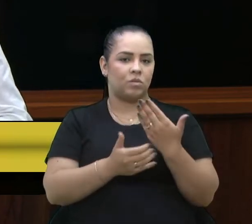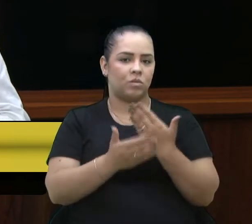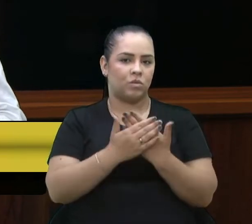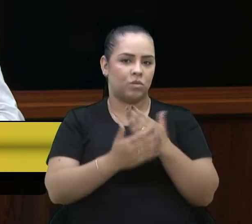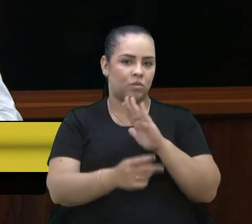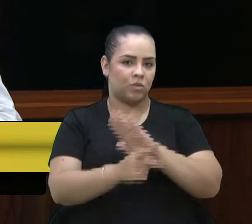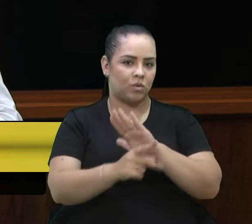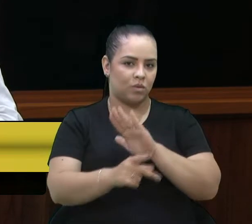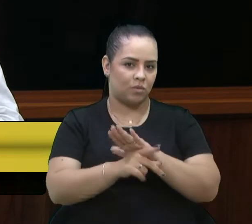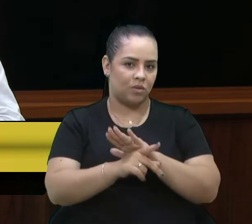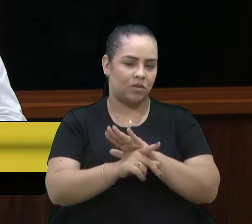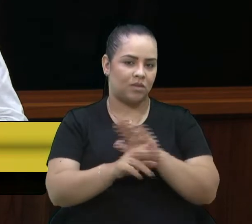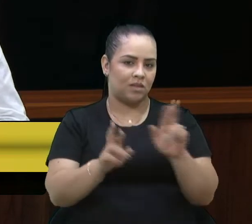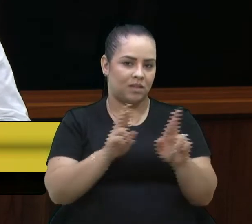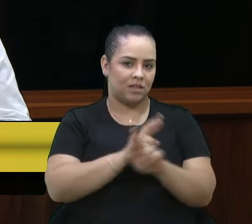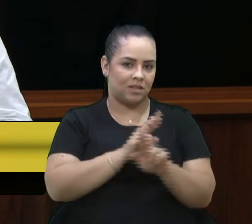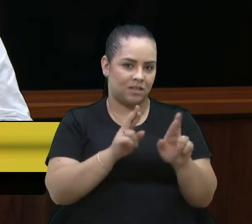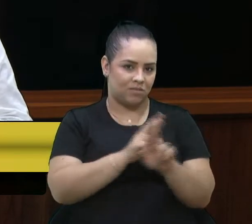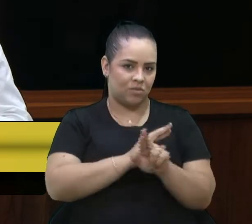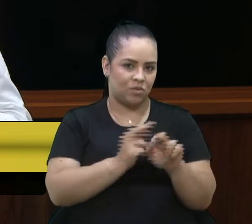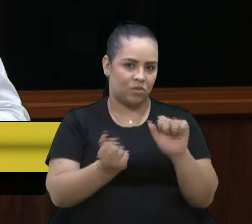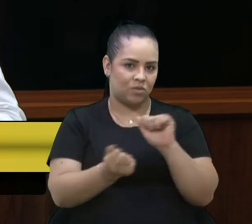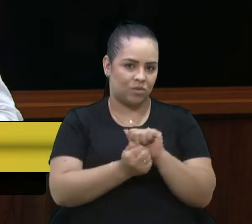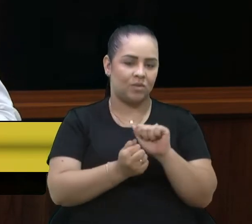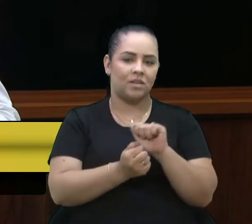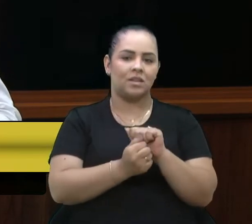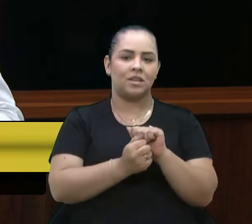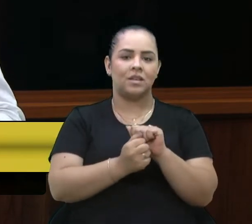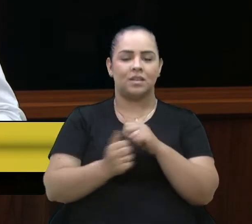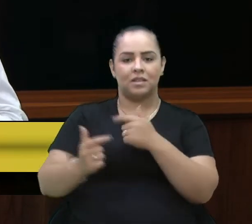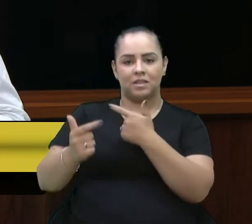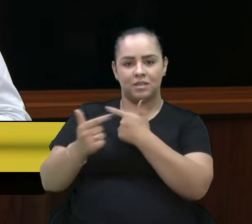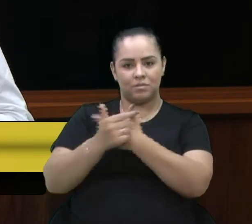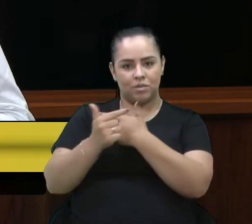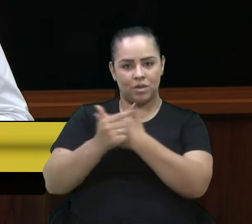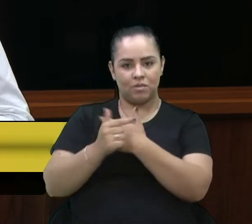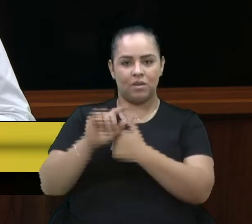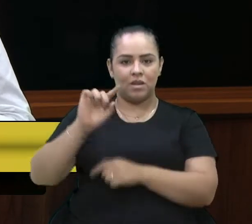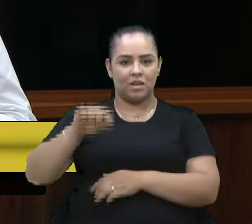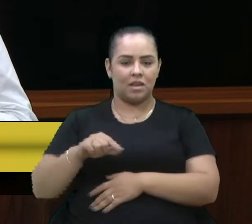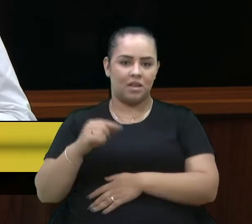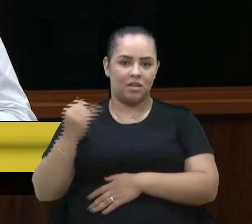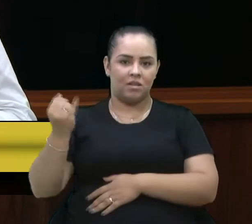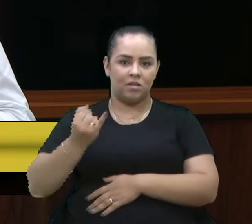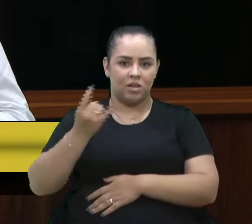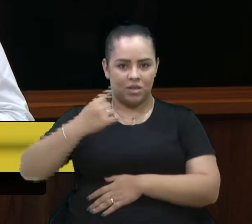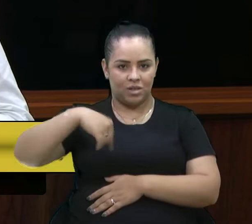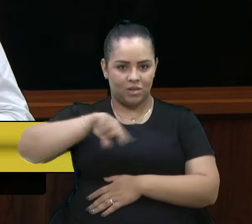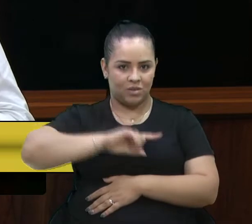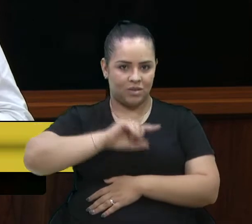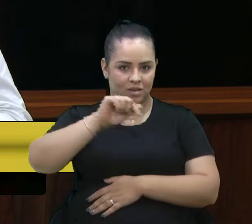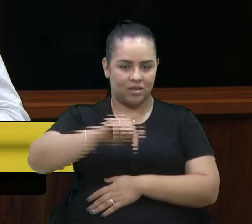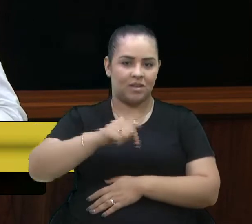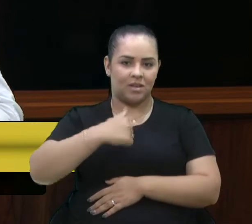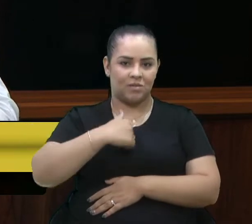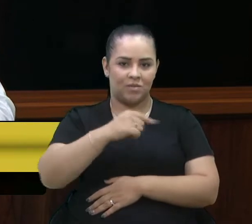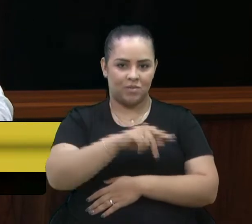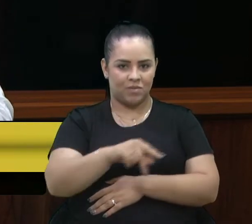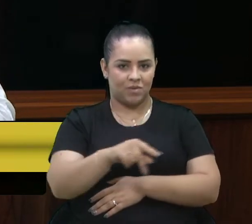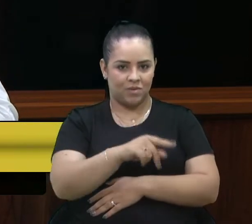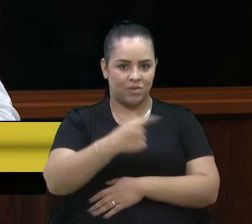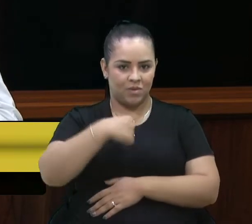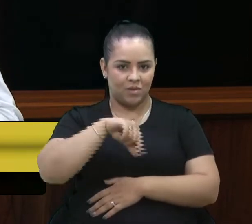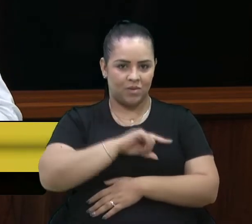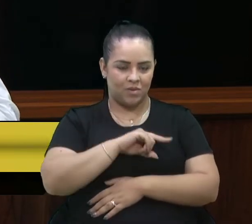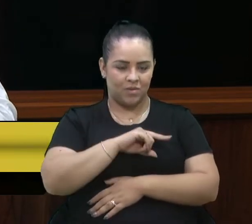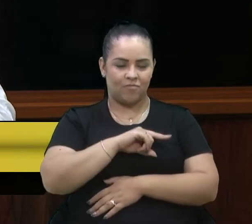especialmente os relacionados com a Secretaria de Esporte e Lazer. Então, é importante que a gente, aqui como professor, que a gente transcenda